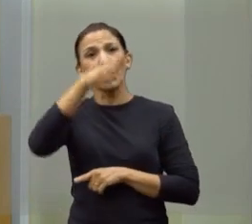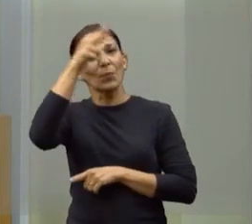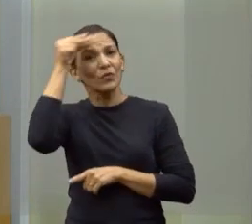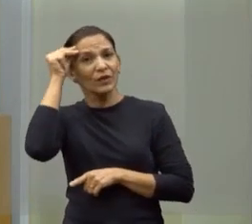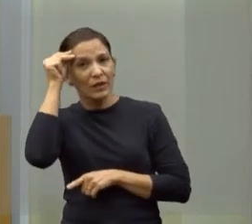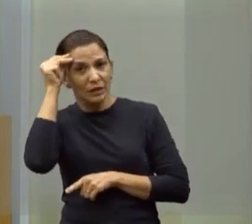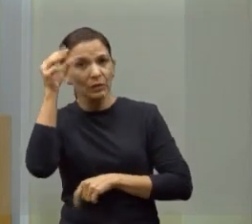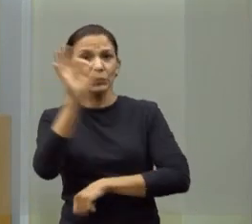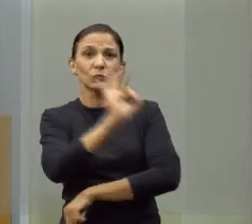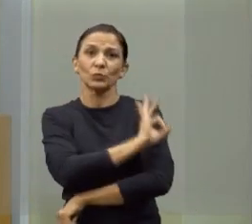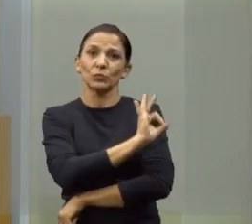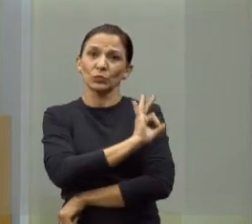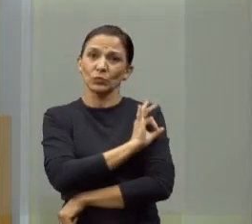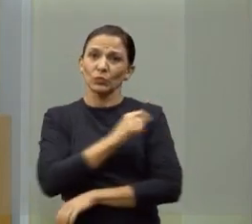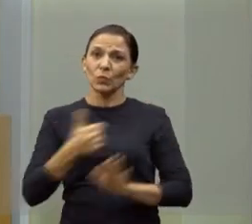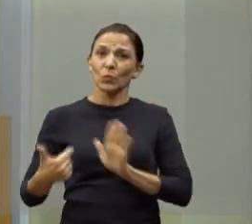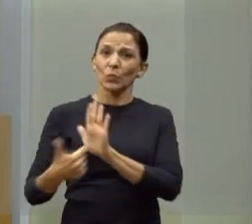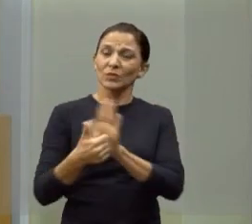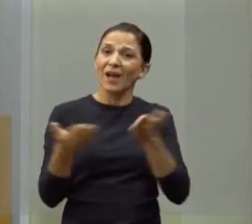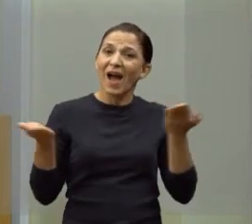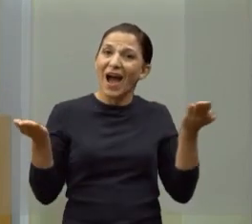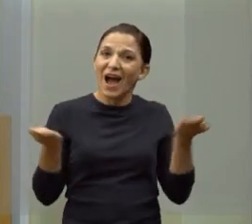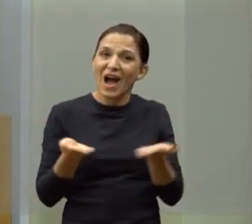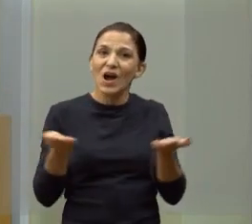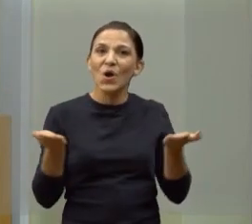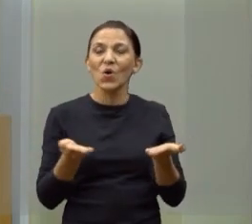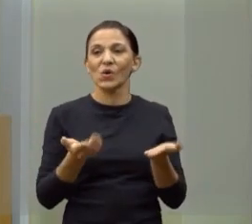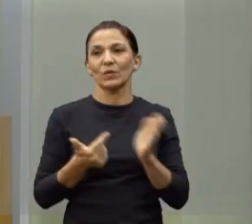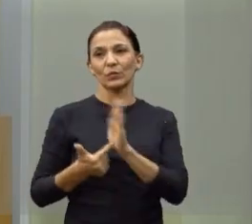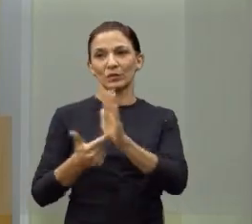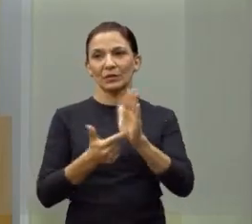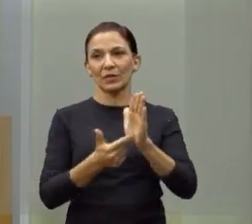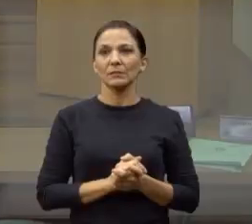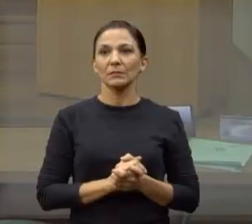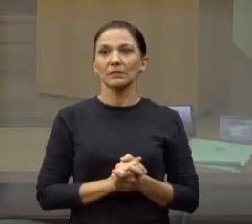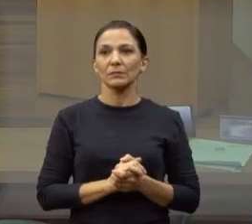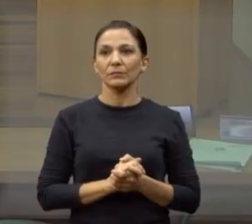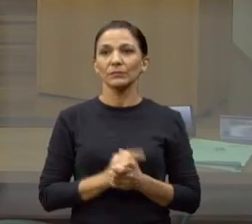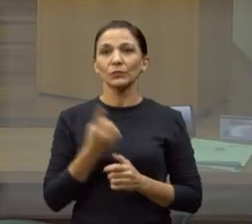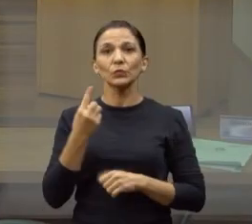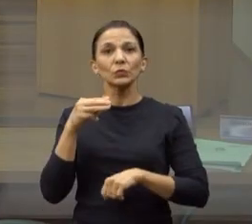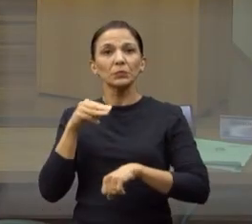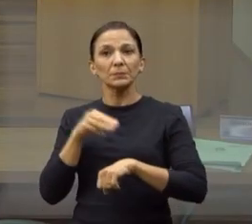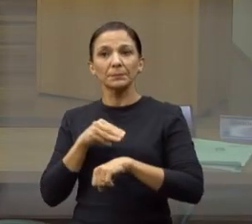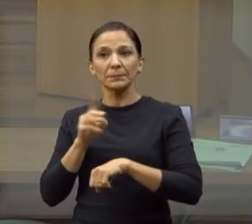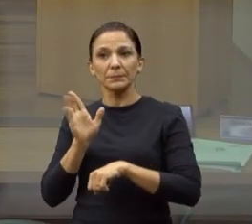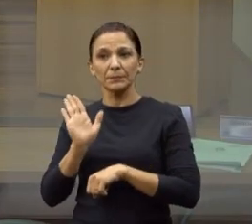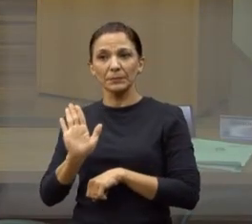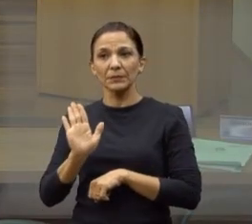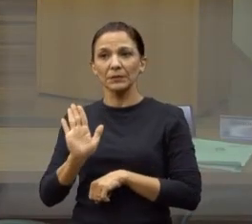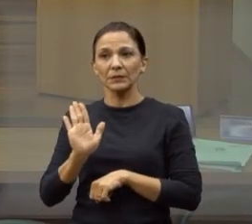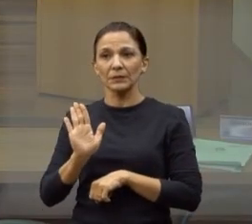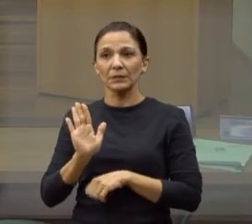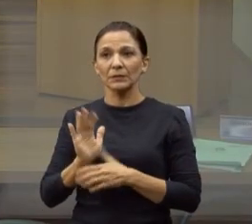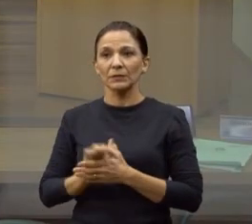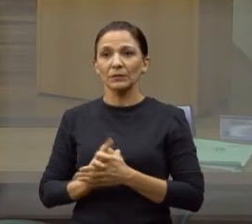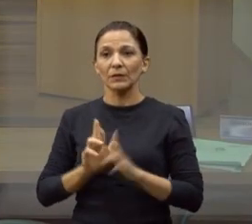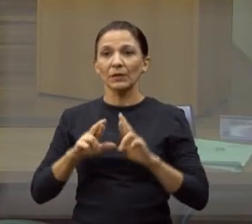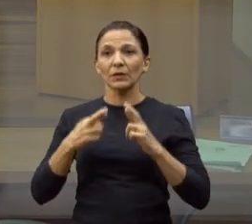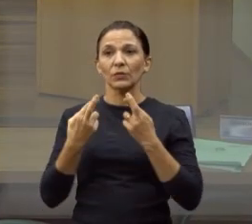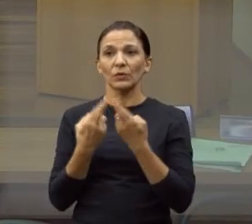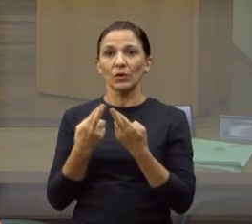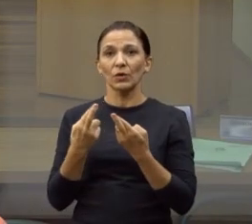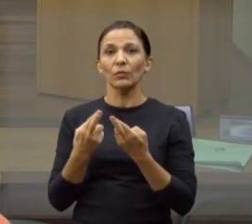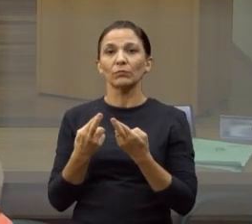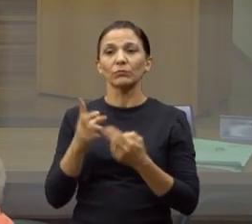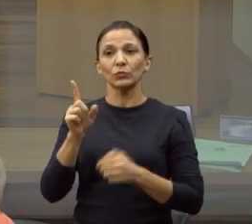como, inclusive, trago uma agora, uma notícia. Eu vou interromper a sessão